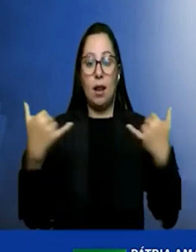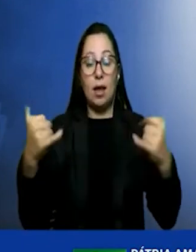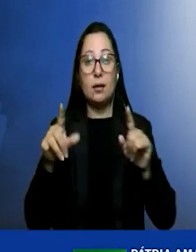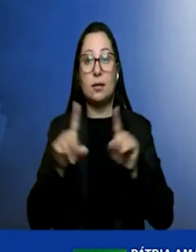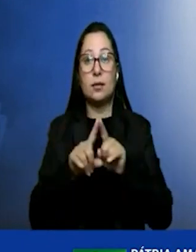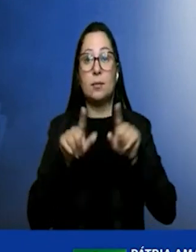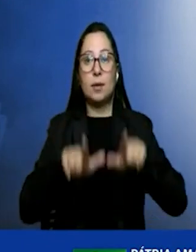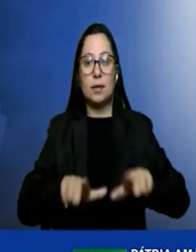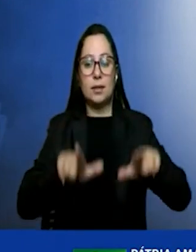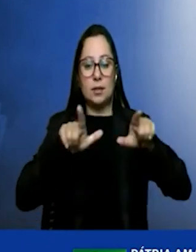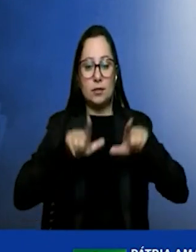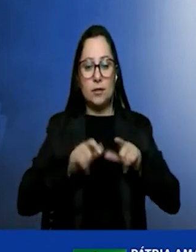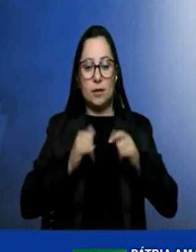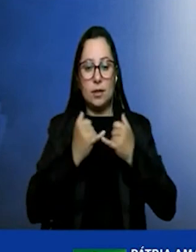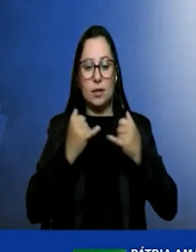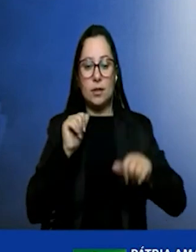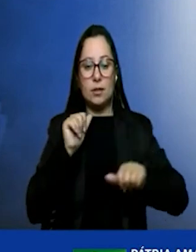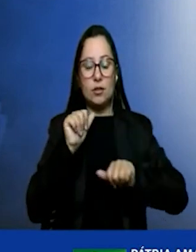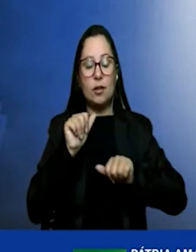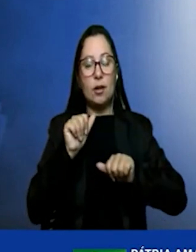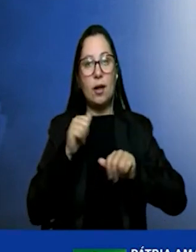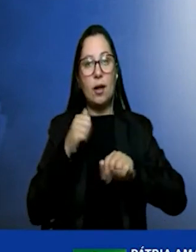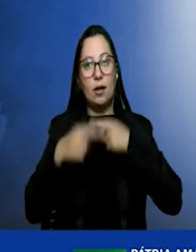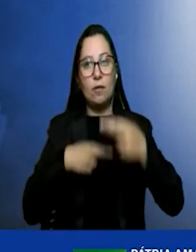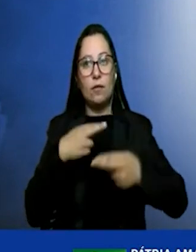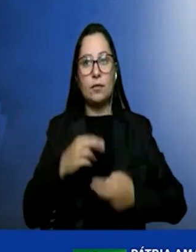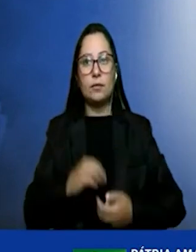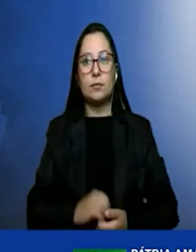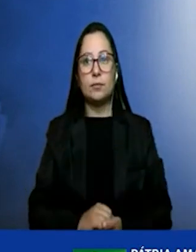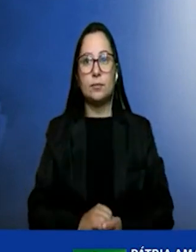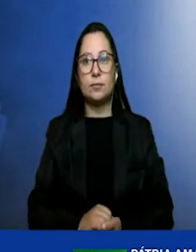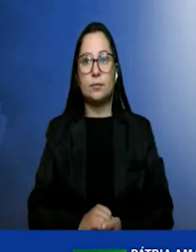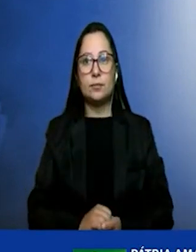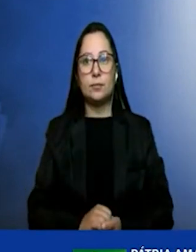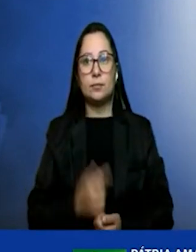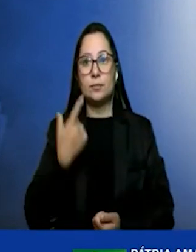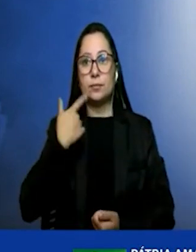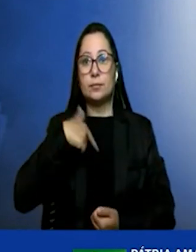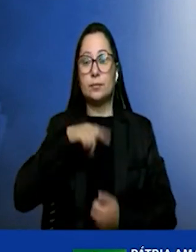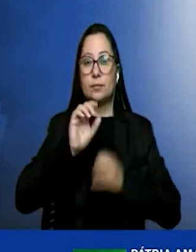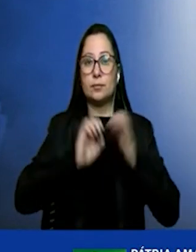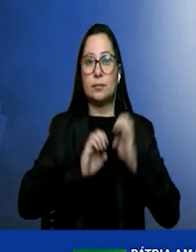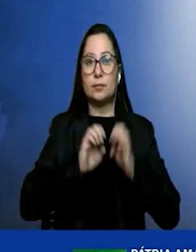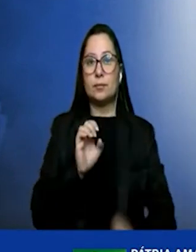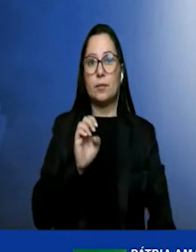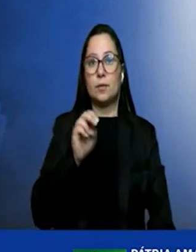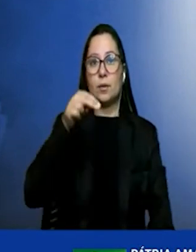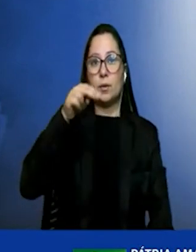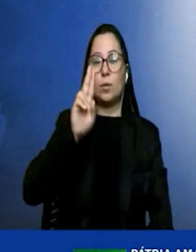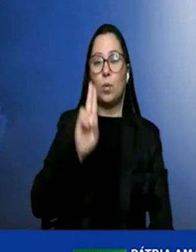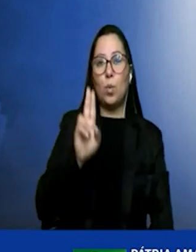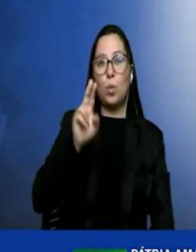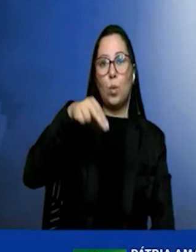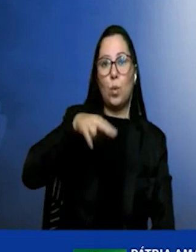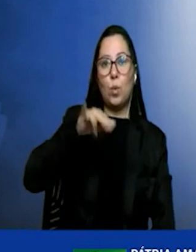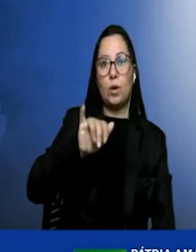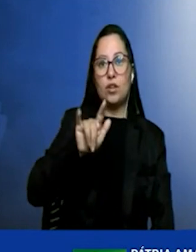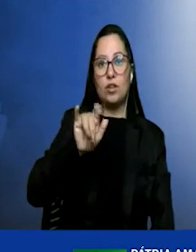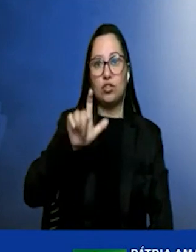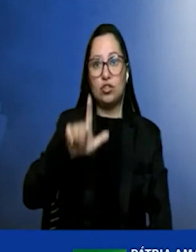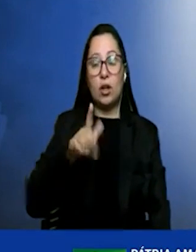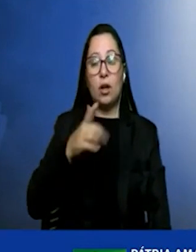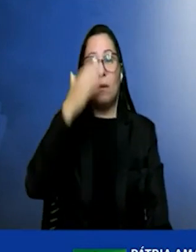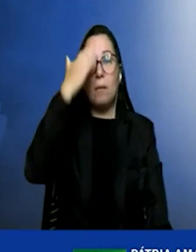renovável. Nós da Unigel acreditamos nesse potencial e na urgência